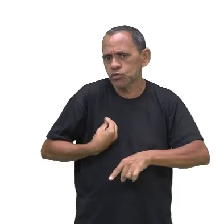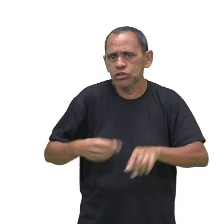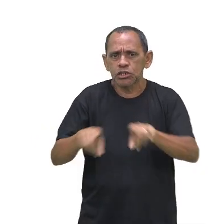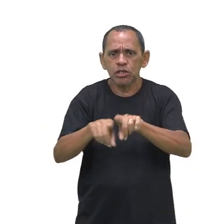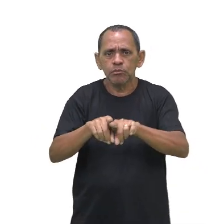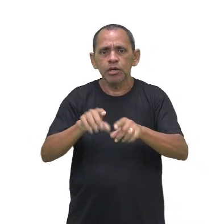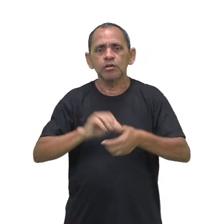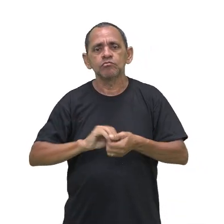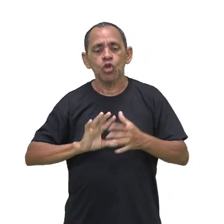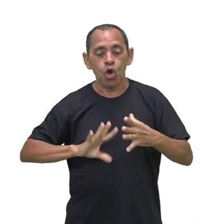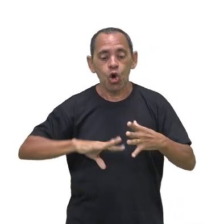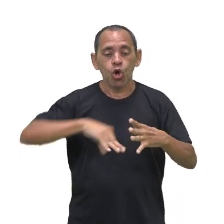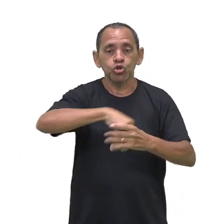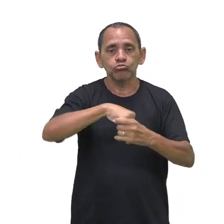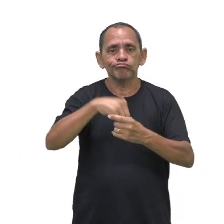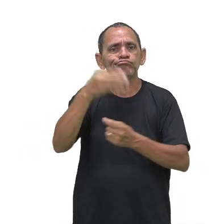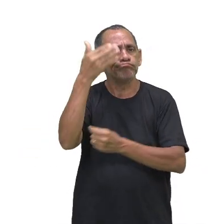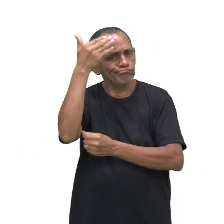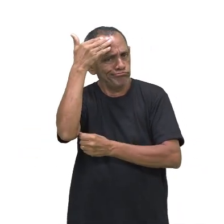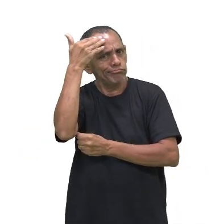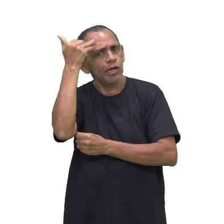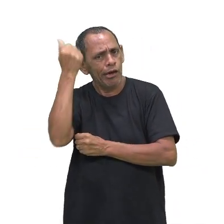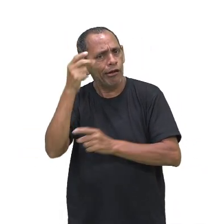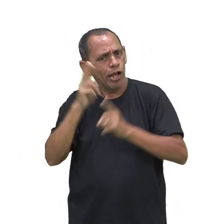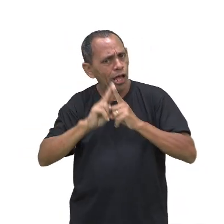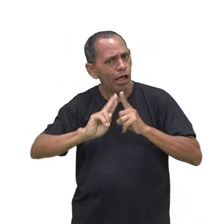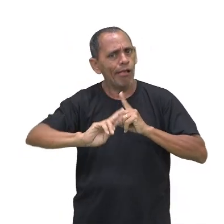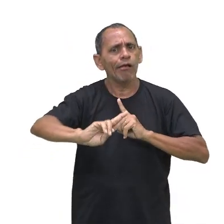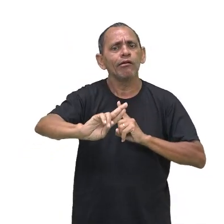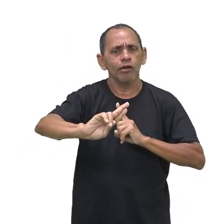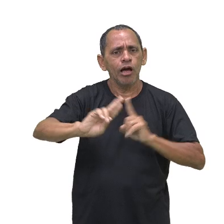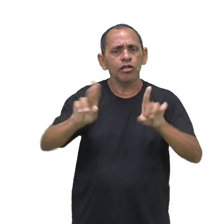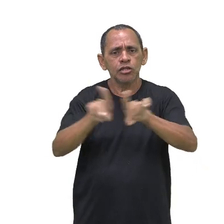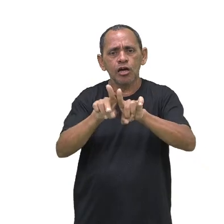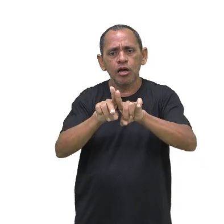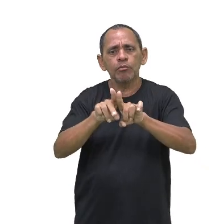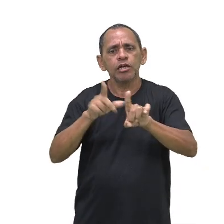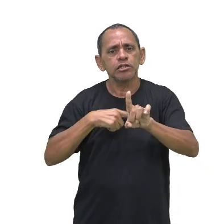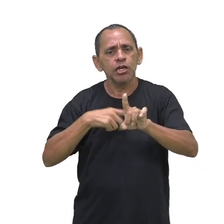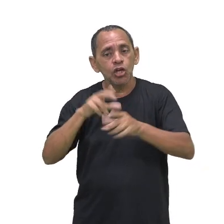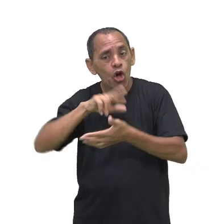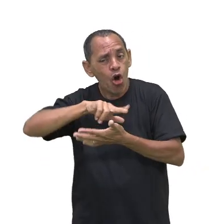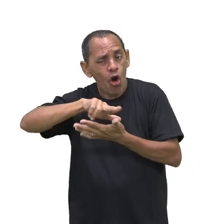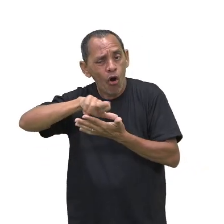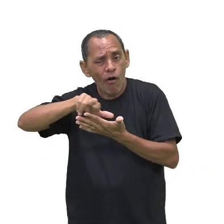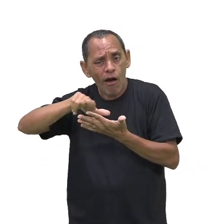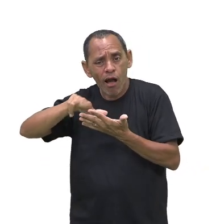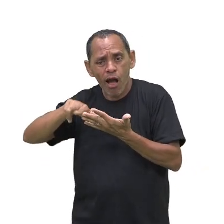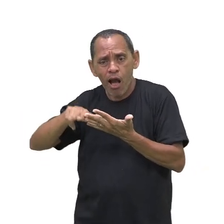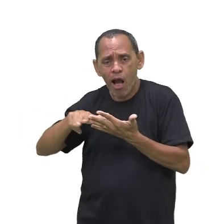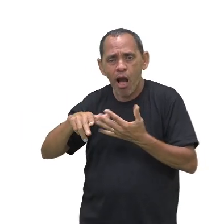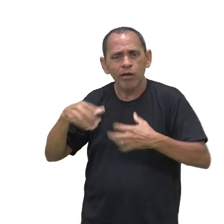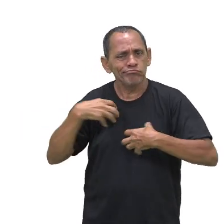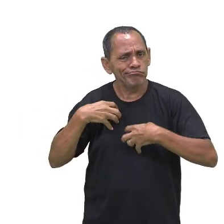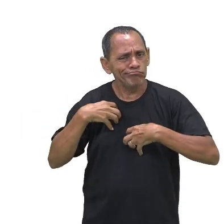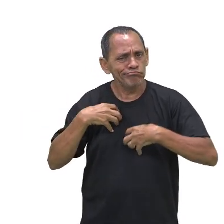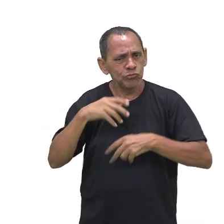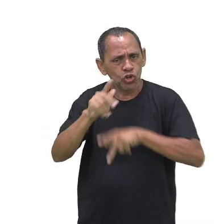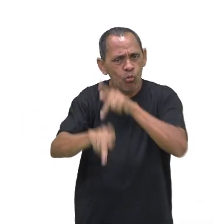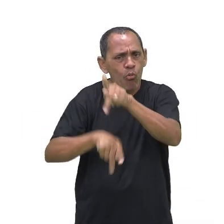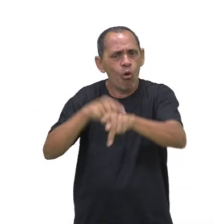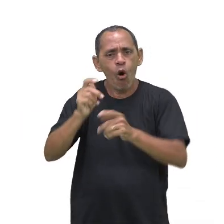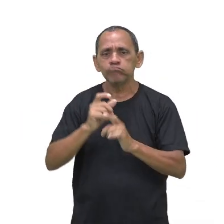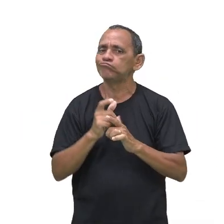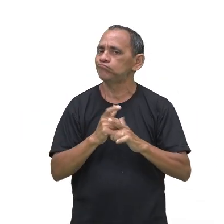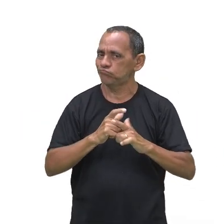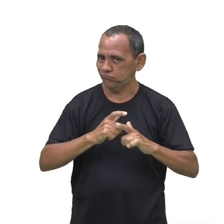conjunto de saberes, a religião e outras expressões de um povo. É muito amplo